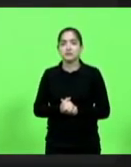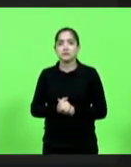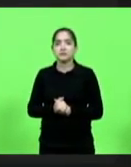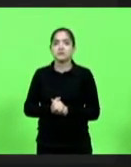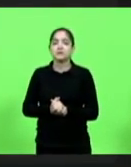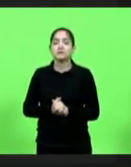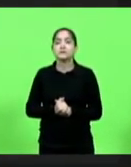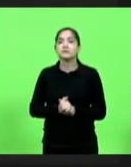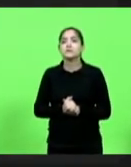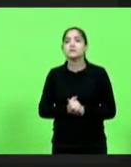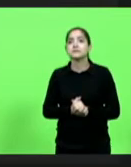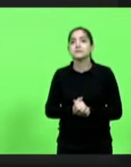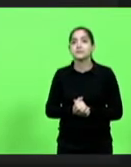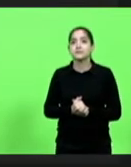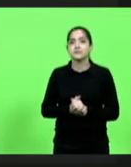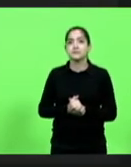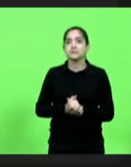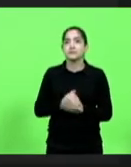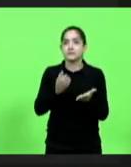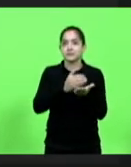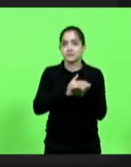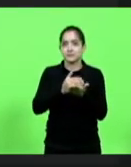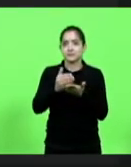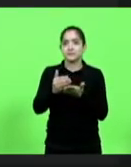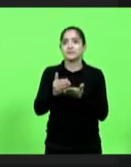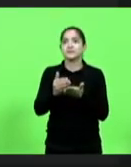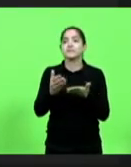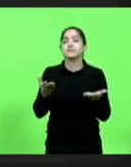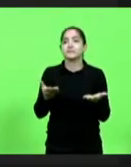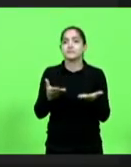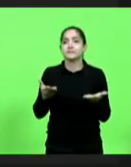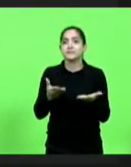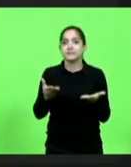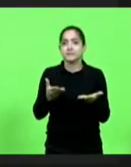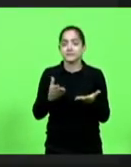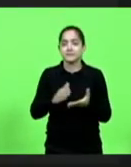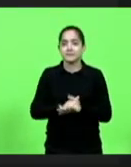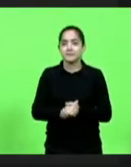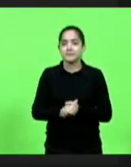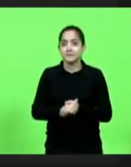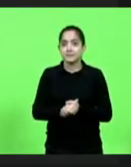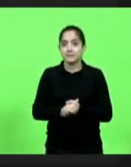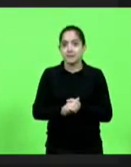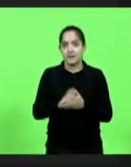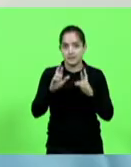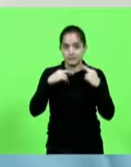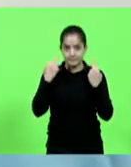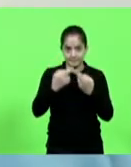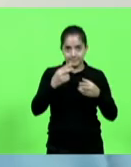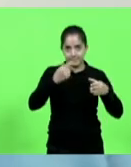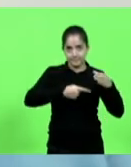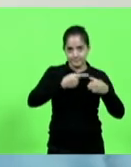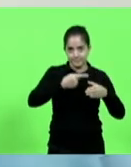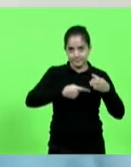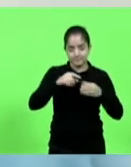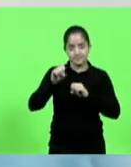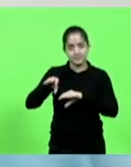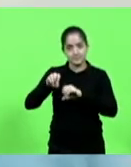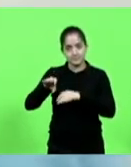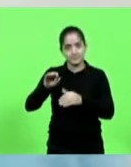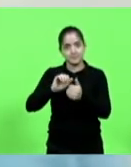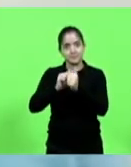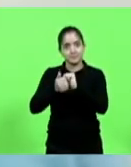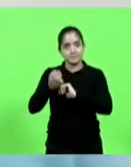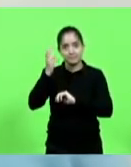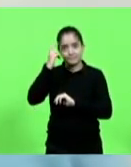Podemos iniciar agora, então, vamos dar início à nossa reunião da Comissão de Educação, Cultura e Desporto.